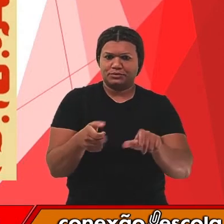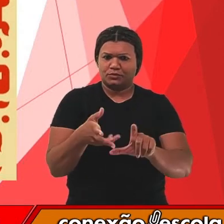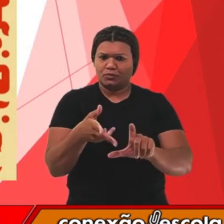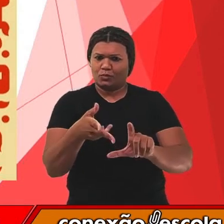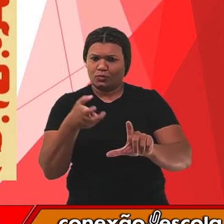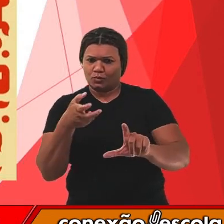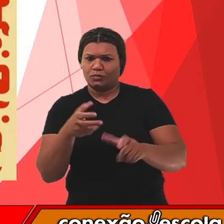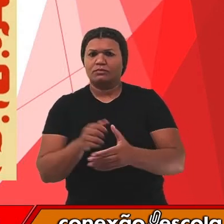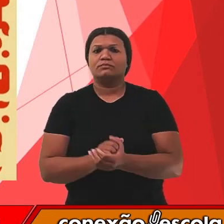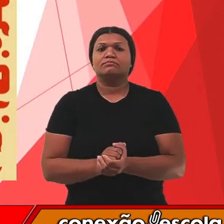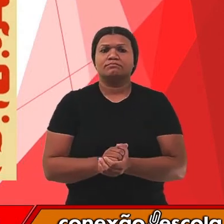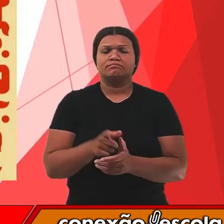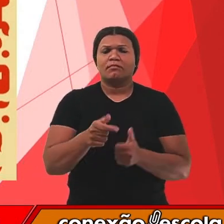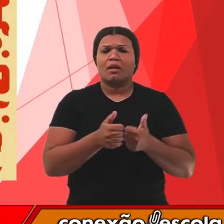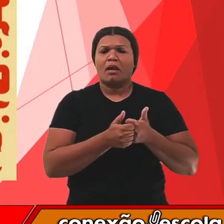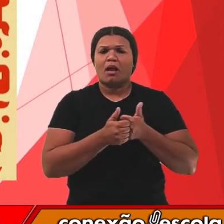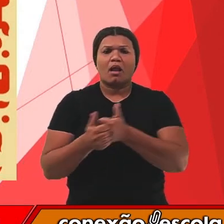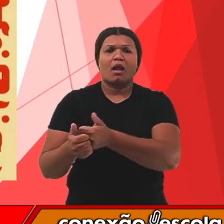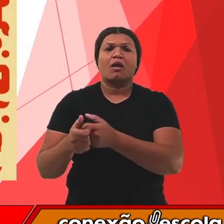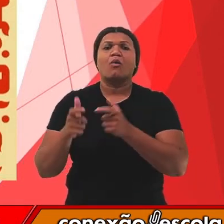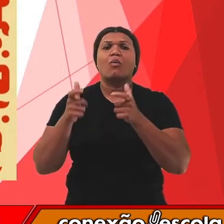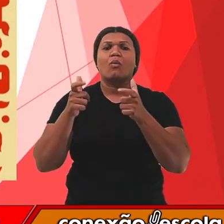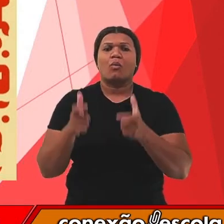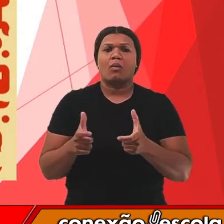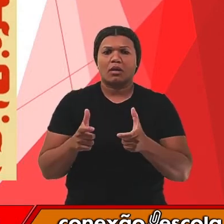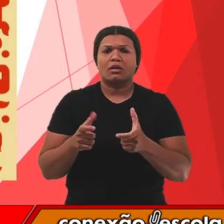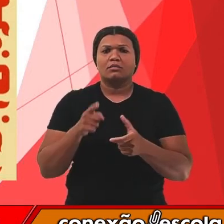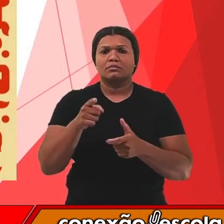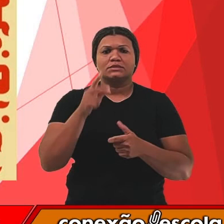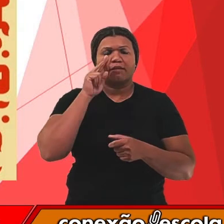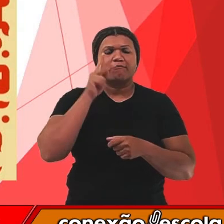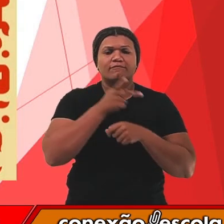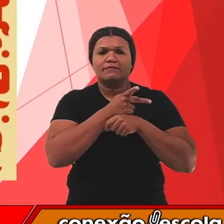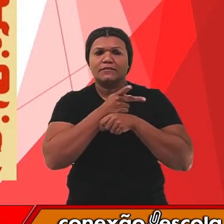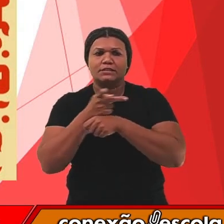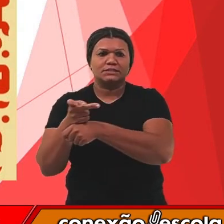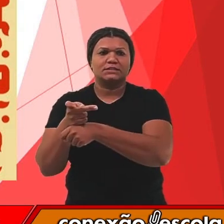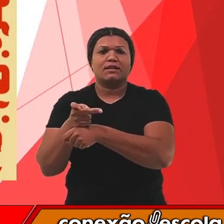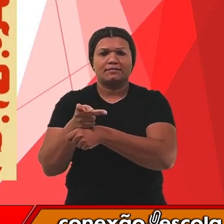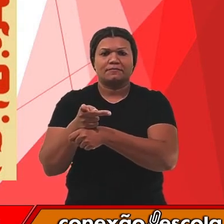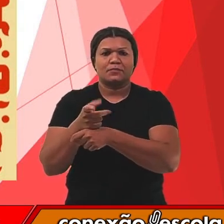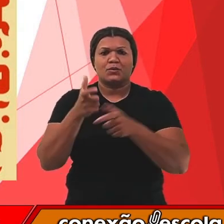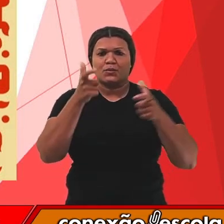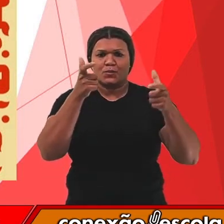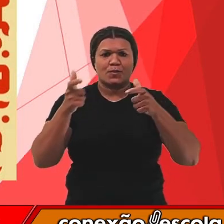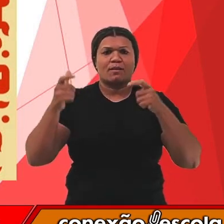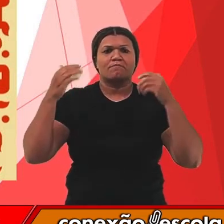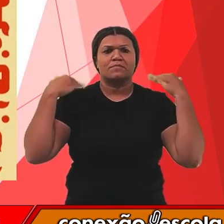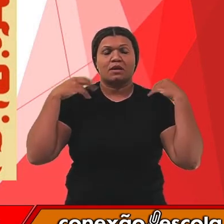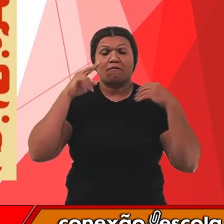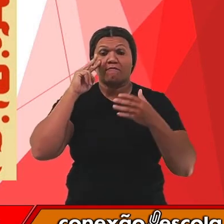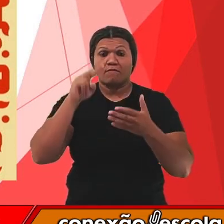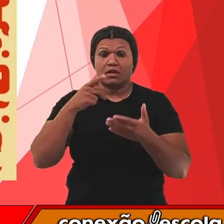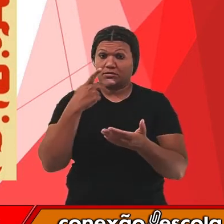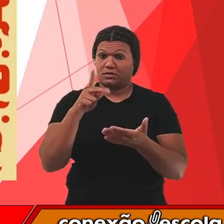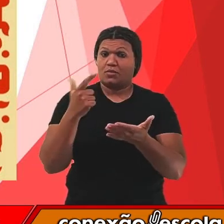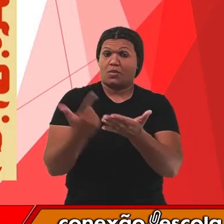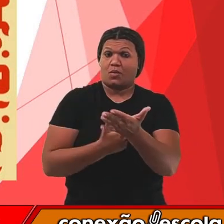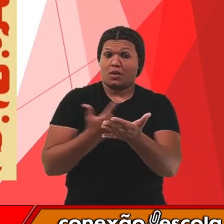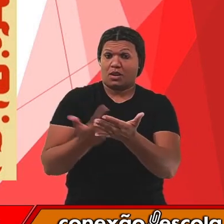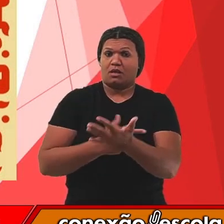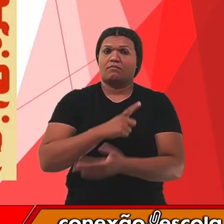conduzi-los para o Parque Nacional da Serra da Capivária. Consulte seu livro e veja se no seu livro